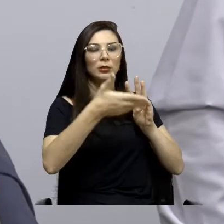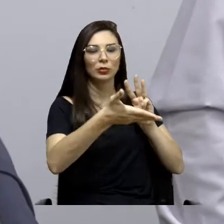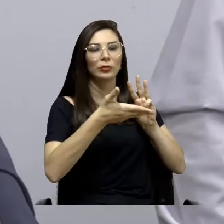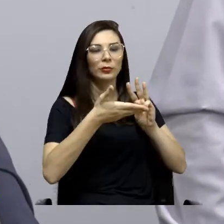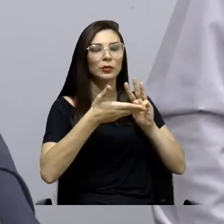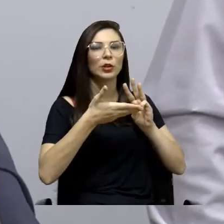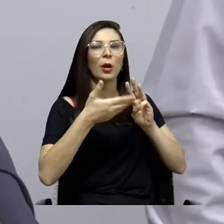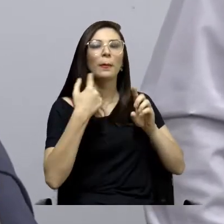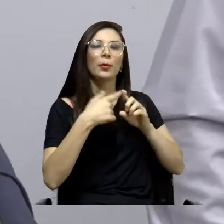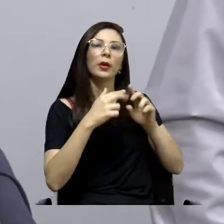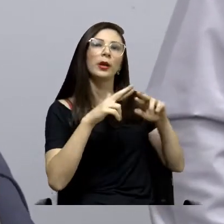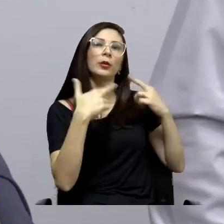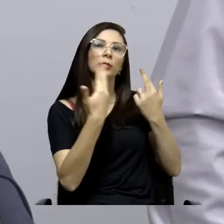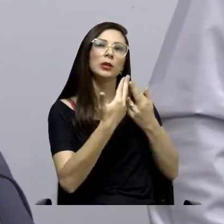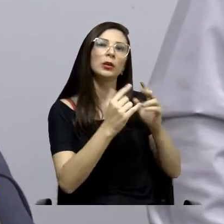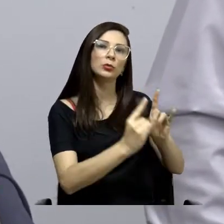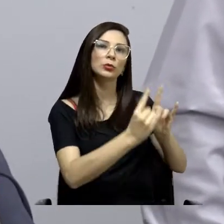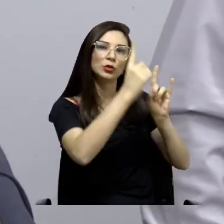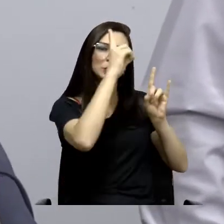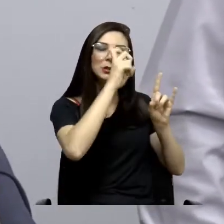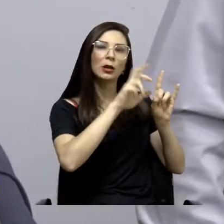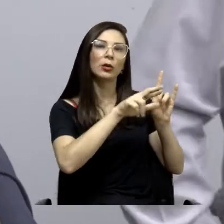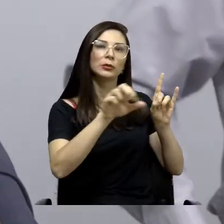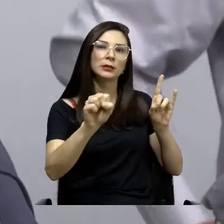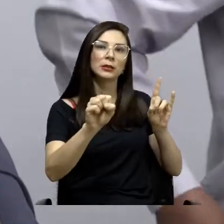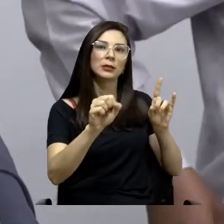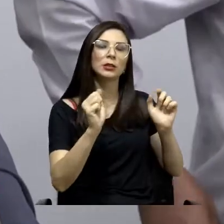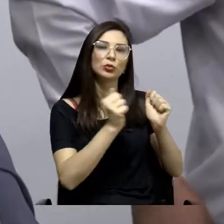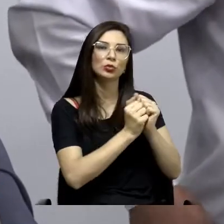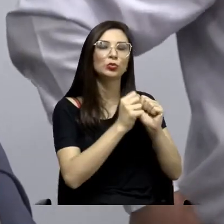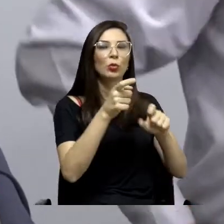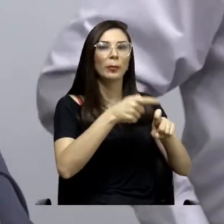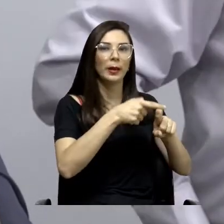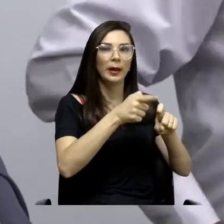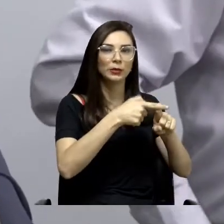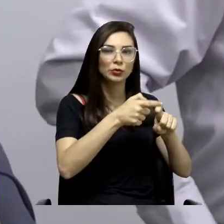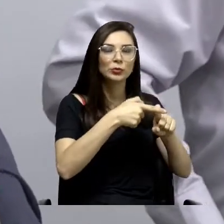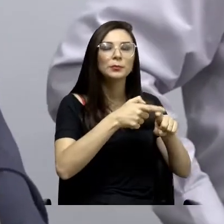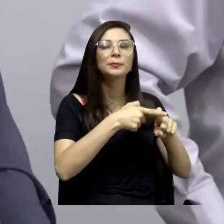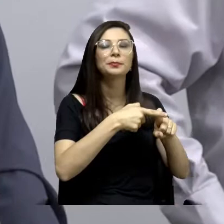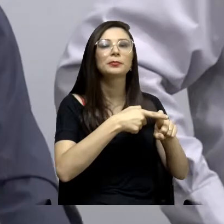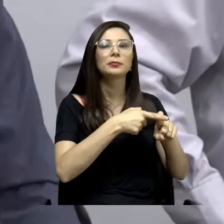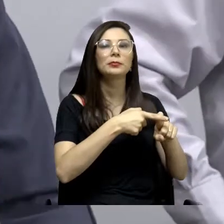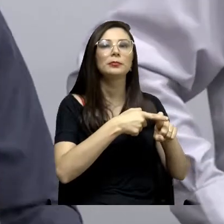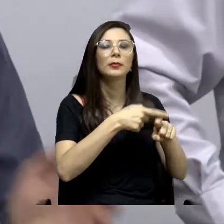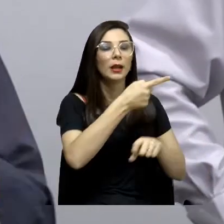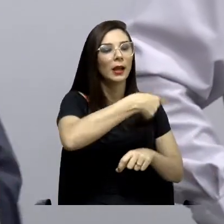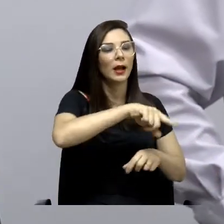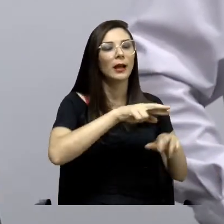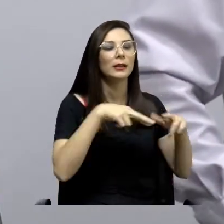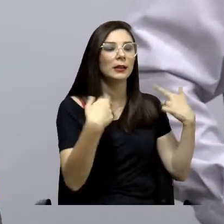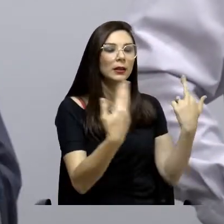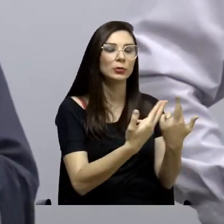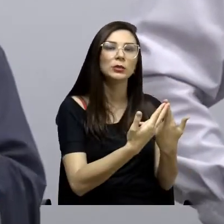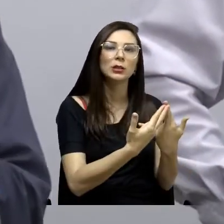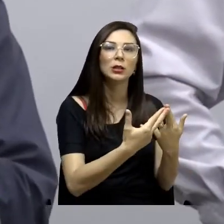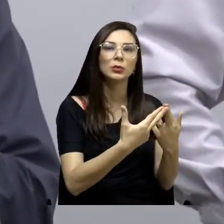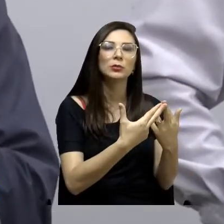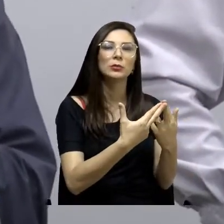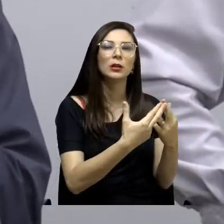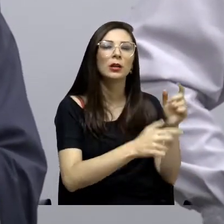Sertã com os médicos e o prefeito. Nessa reunião os médicos